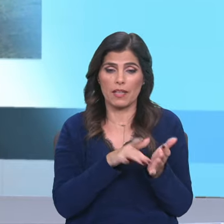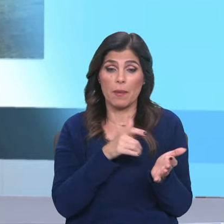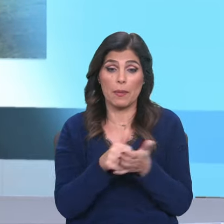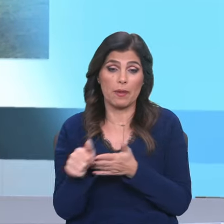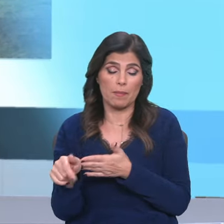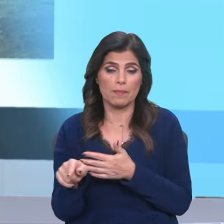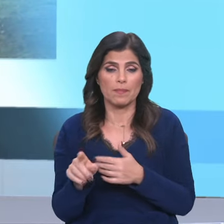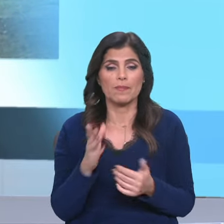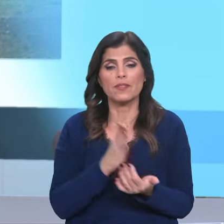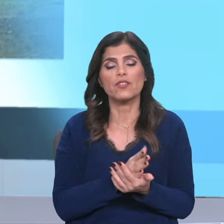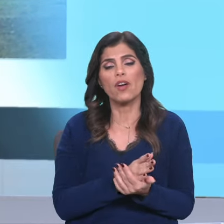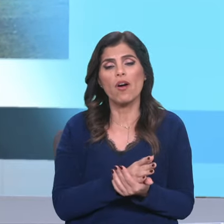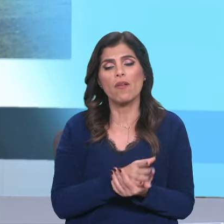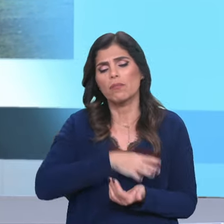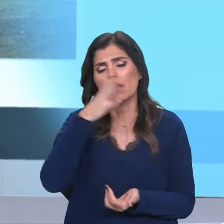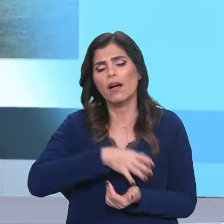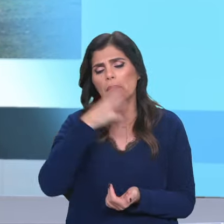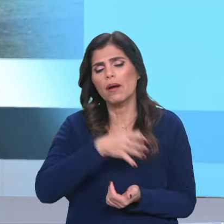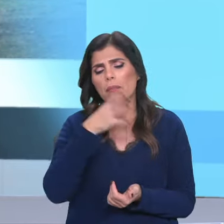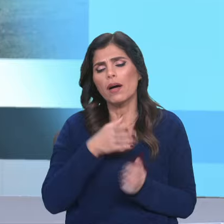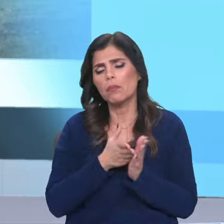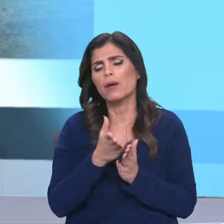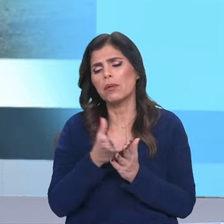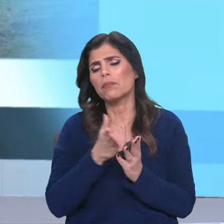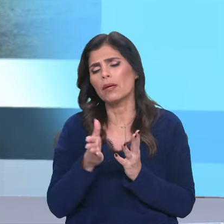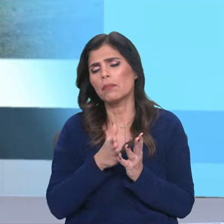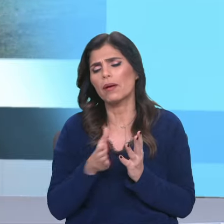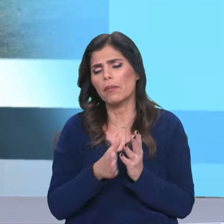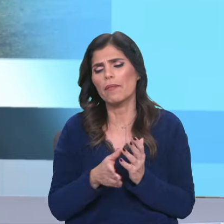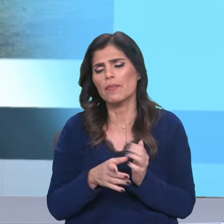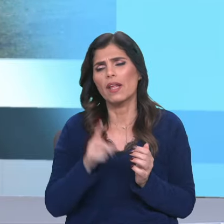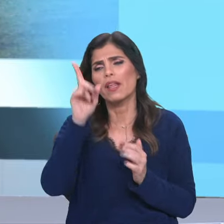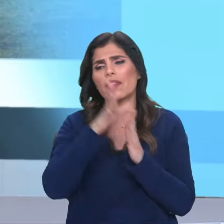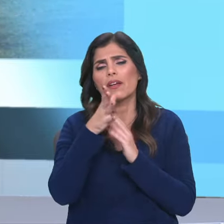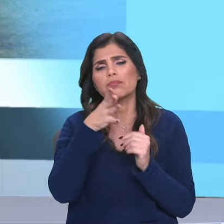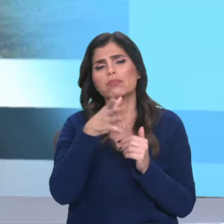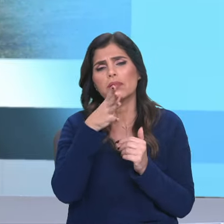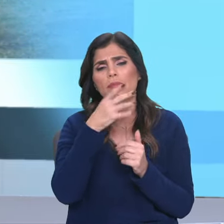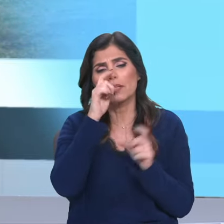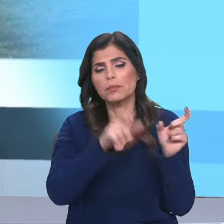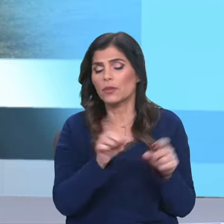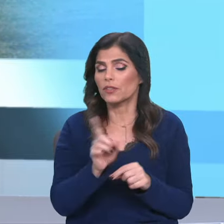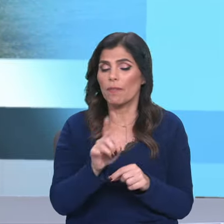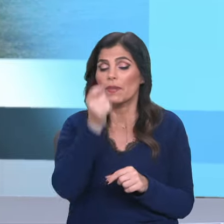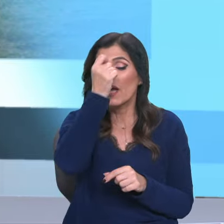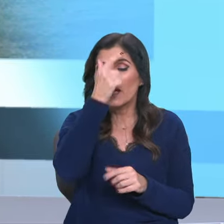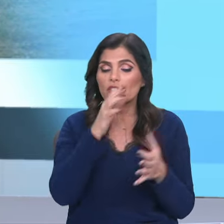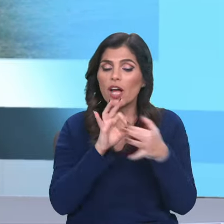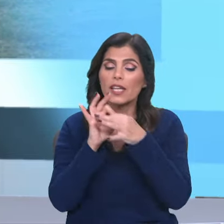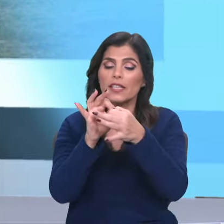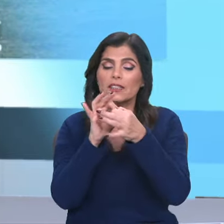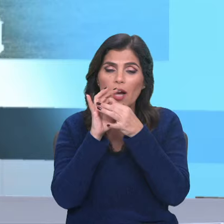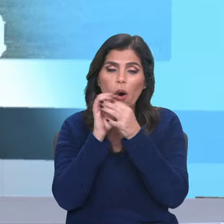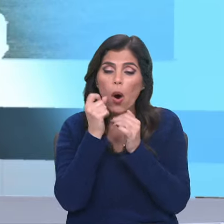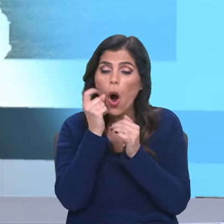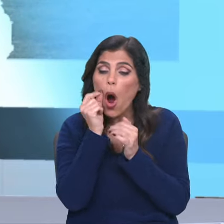apenas um discurso unidirecional de Deus em relação à humanidade, mas é esta história da relação dos homens com Deus